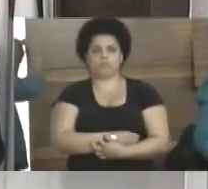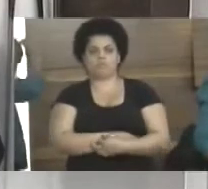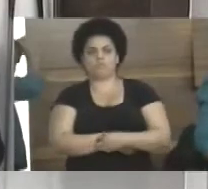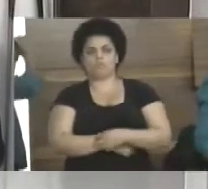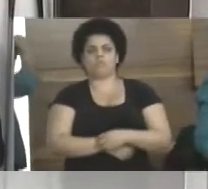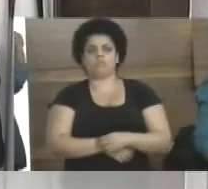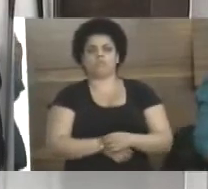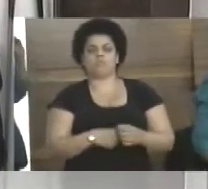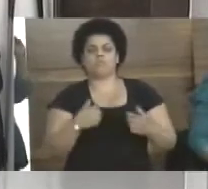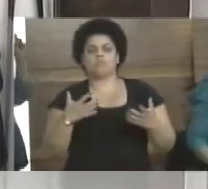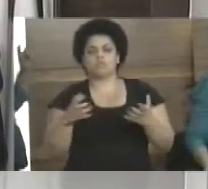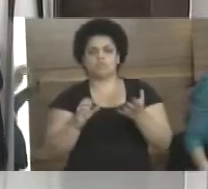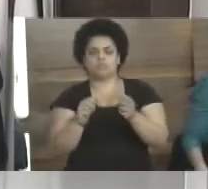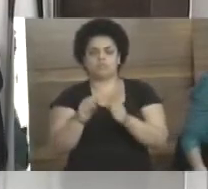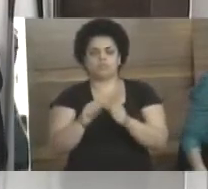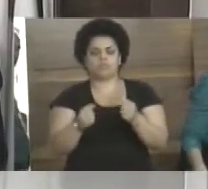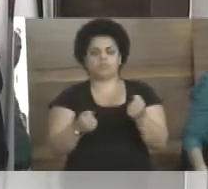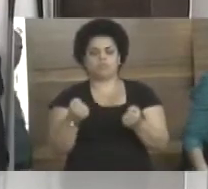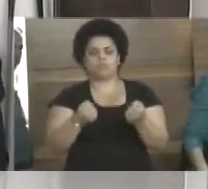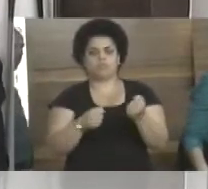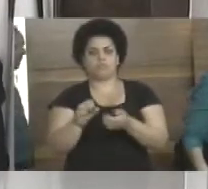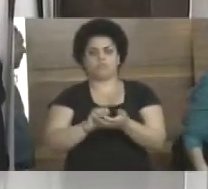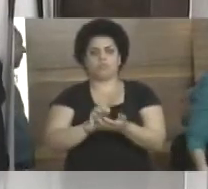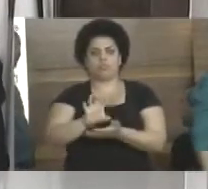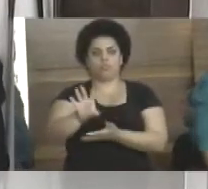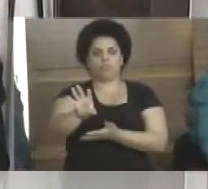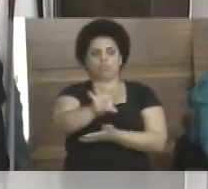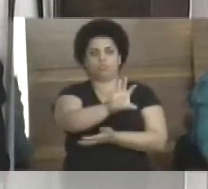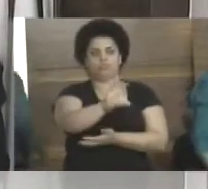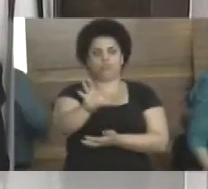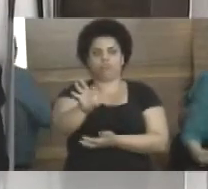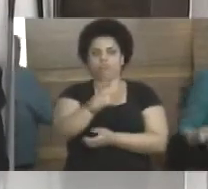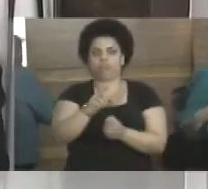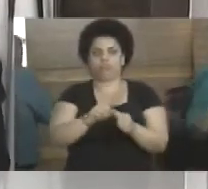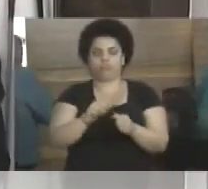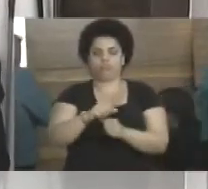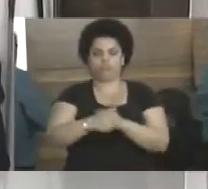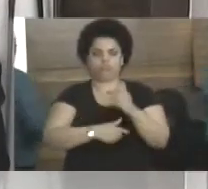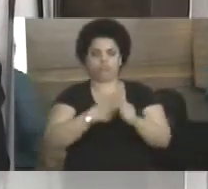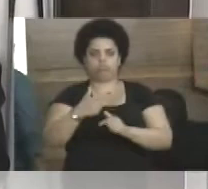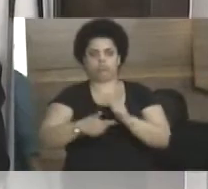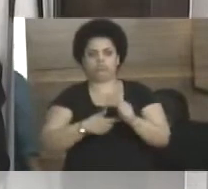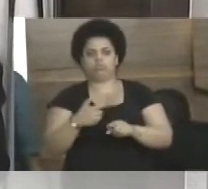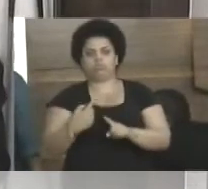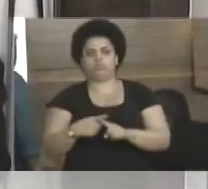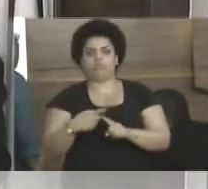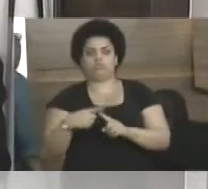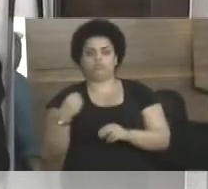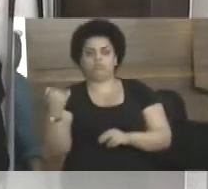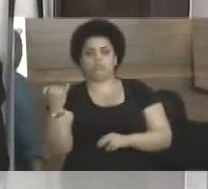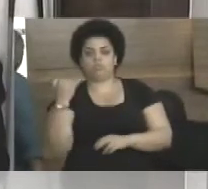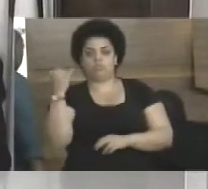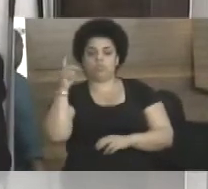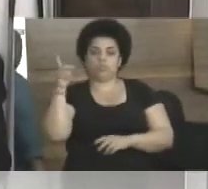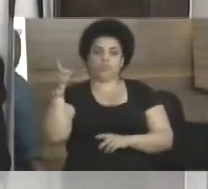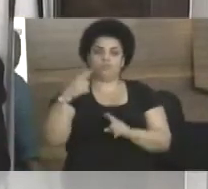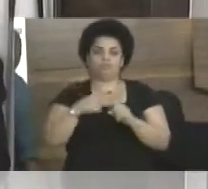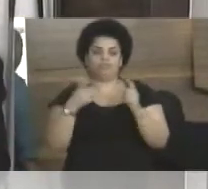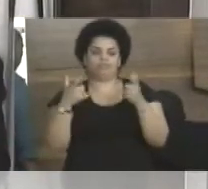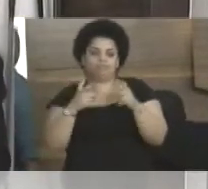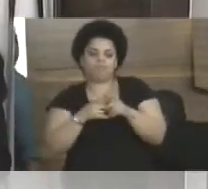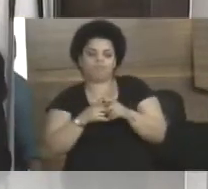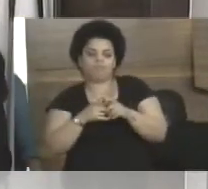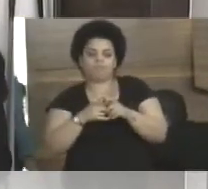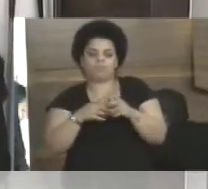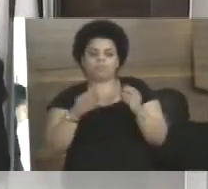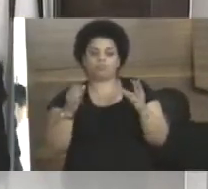Pedir aí ao carro do Fumacê que venha fazer aí esse trabalho, que é muito importante para diminuir